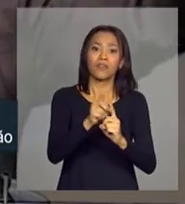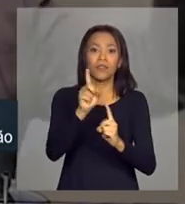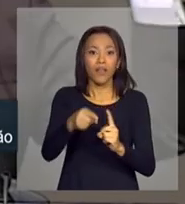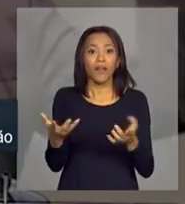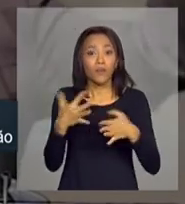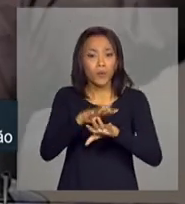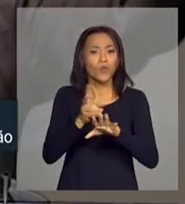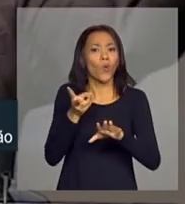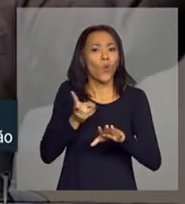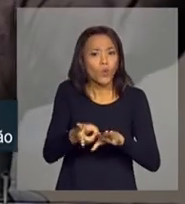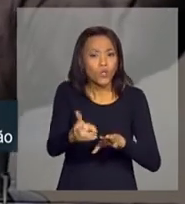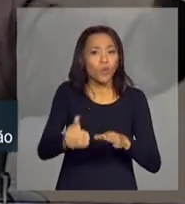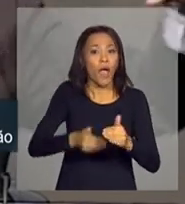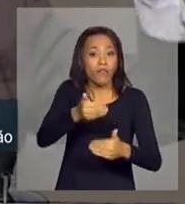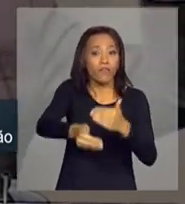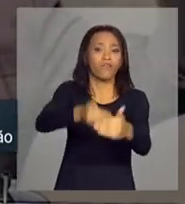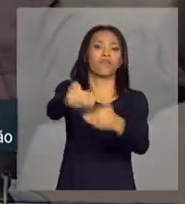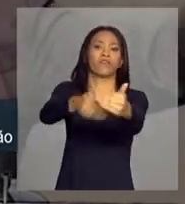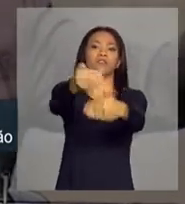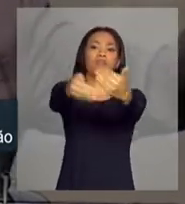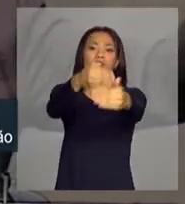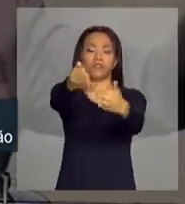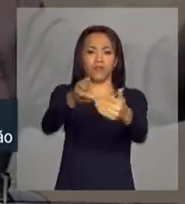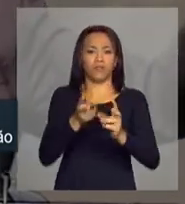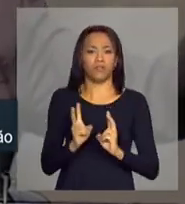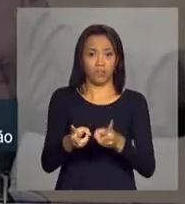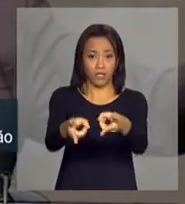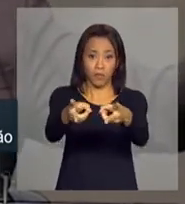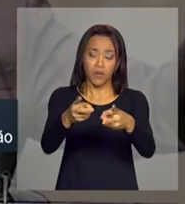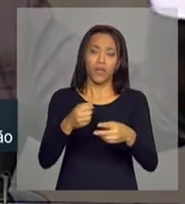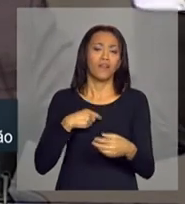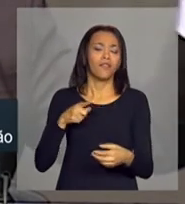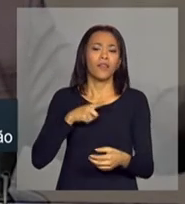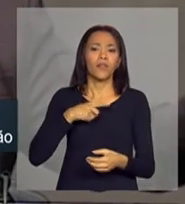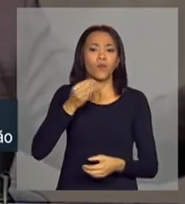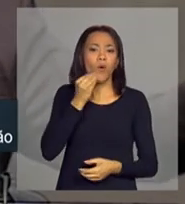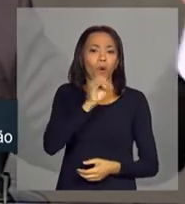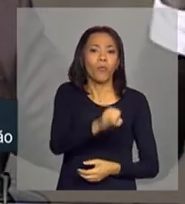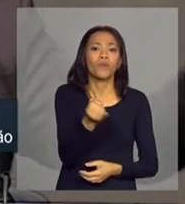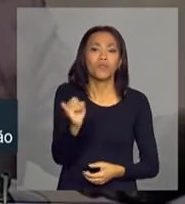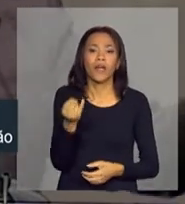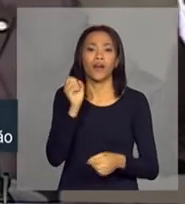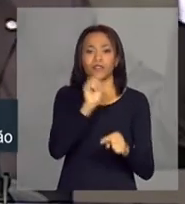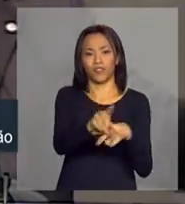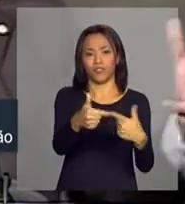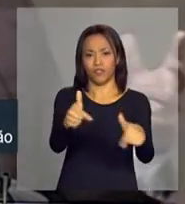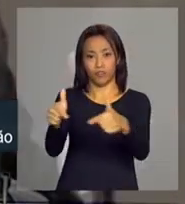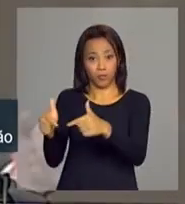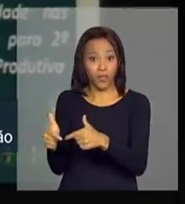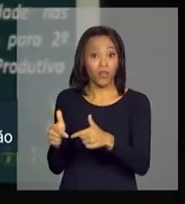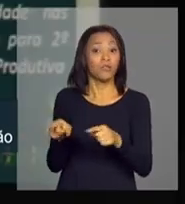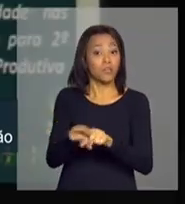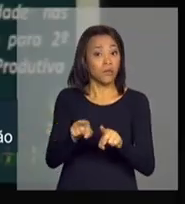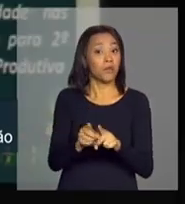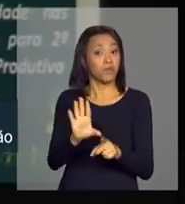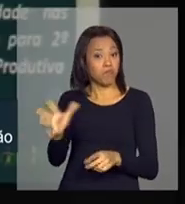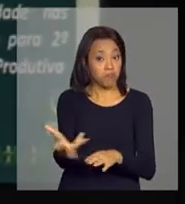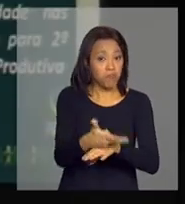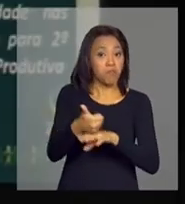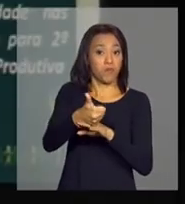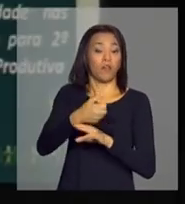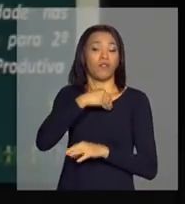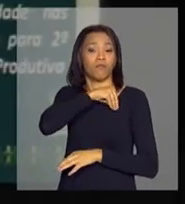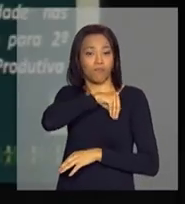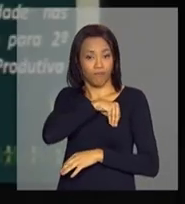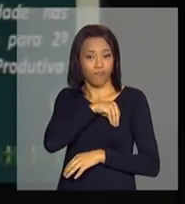continuar avançando na pirâmide social com empregos efetivos de qualidade com renda de qualidade. A